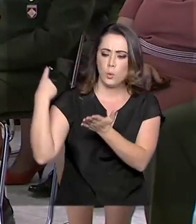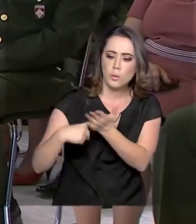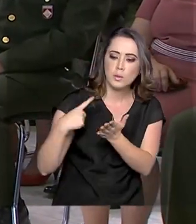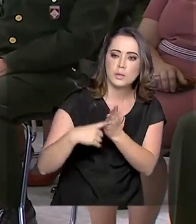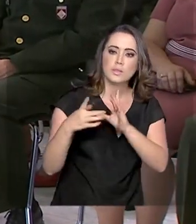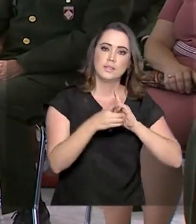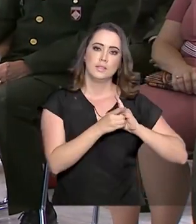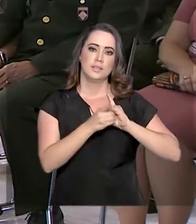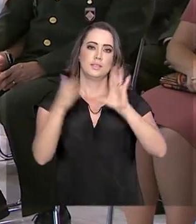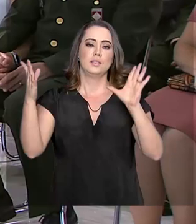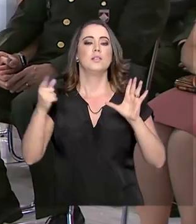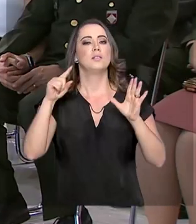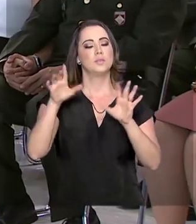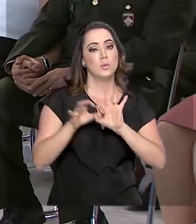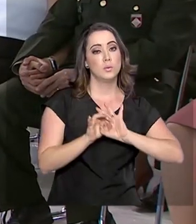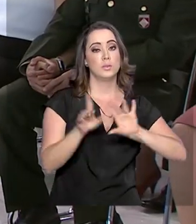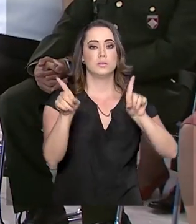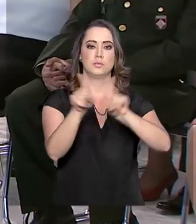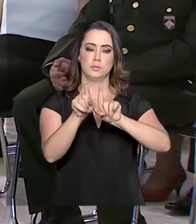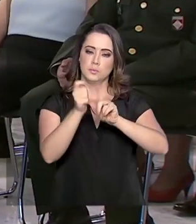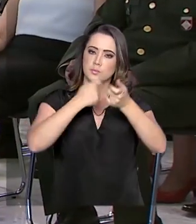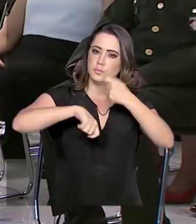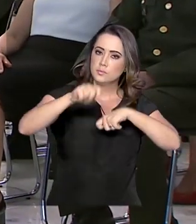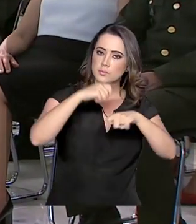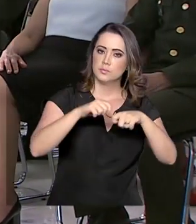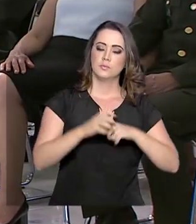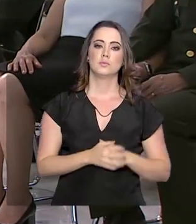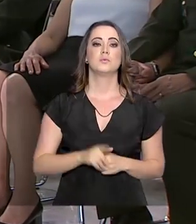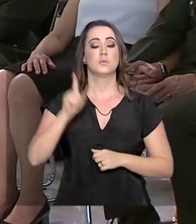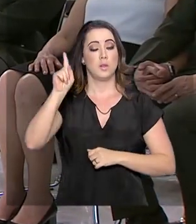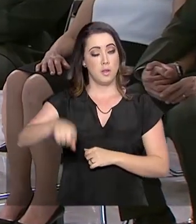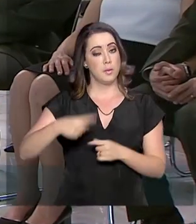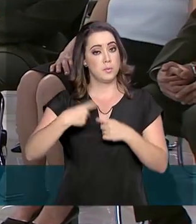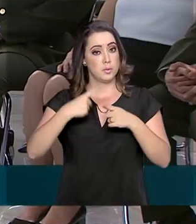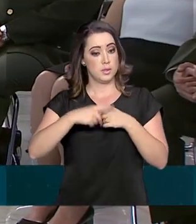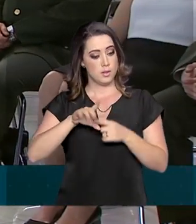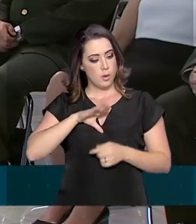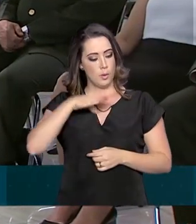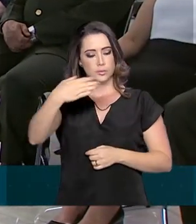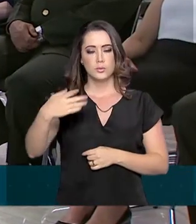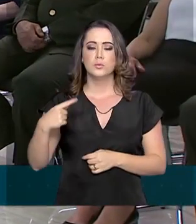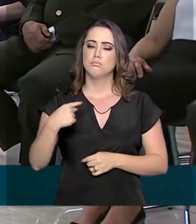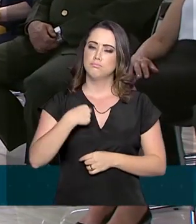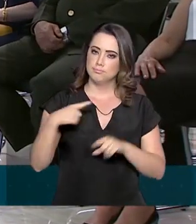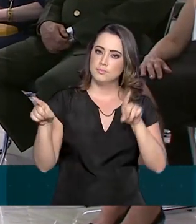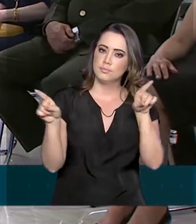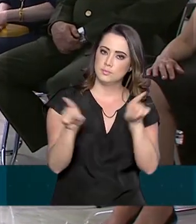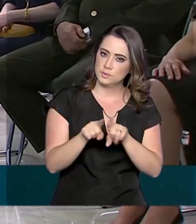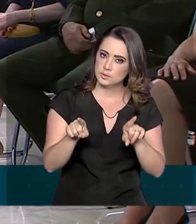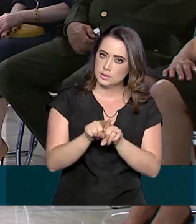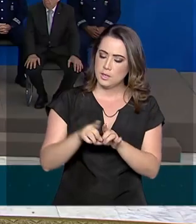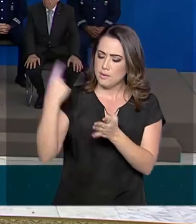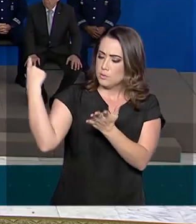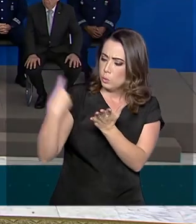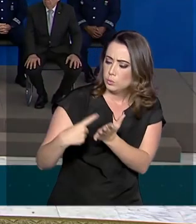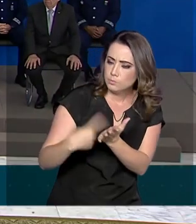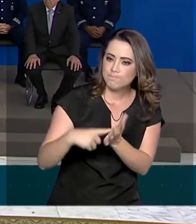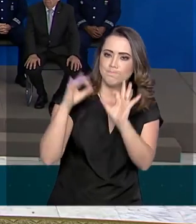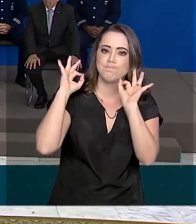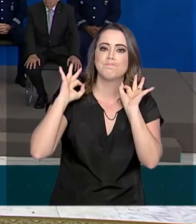e com a liberdade. É motivo de orgulho para mim também a certeza